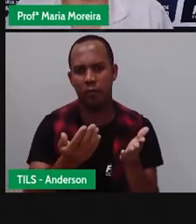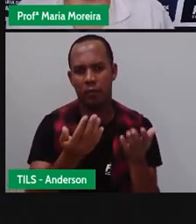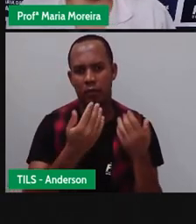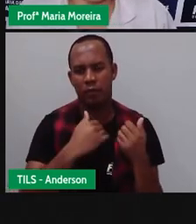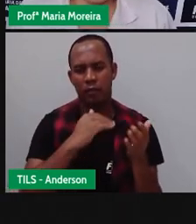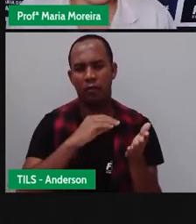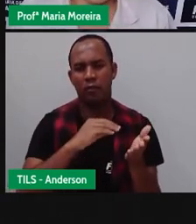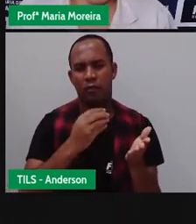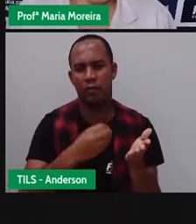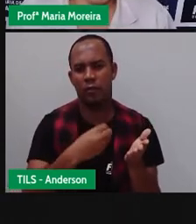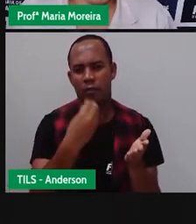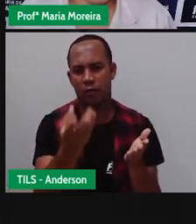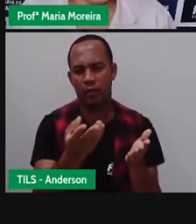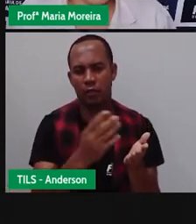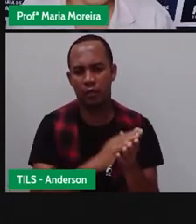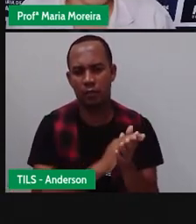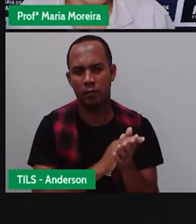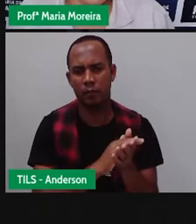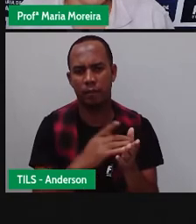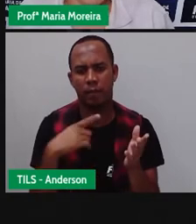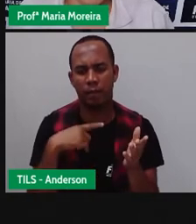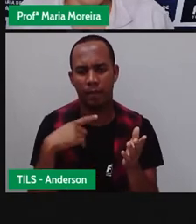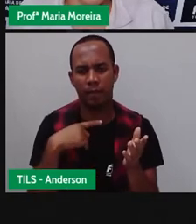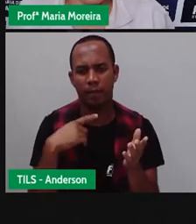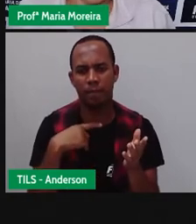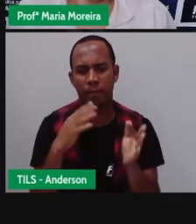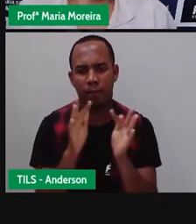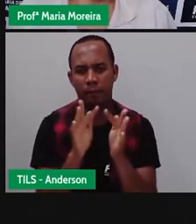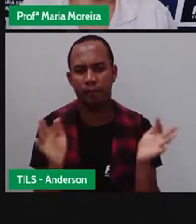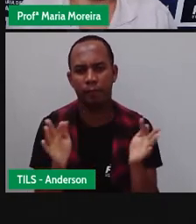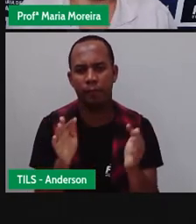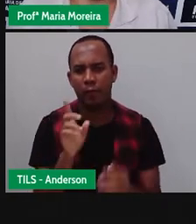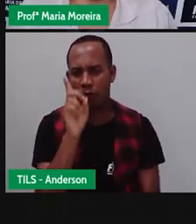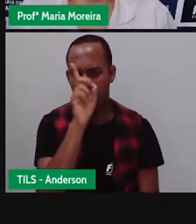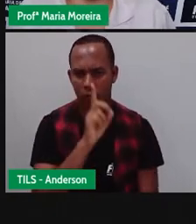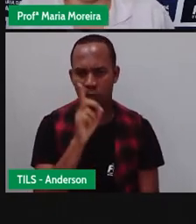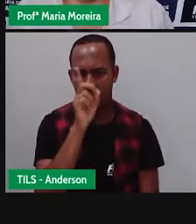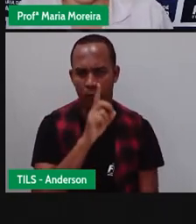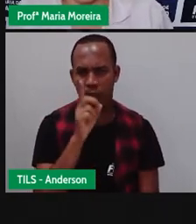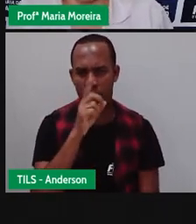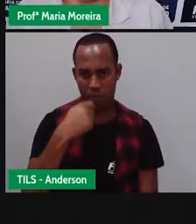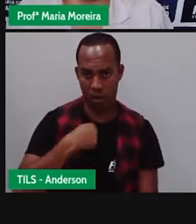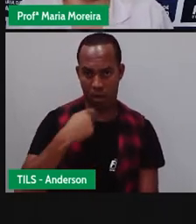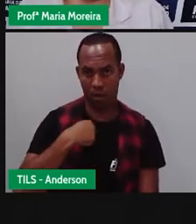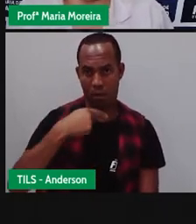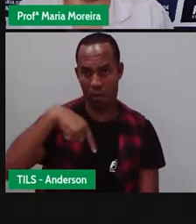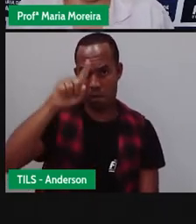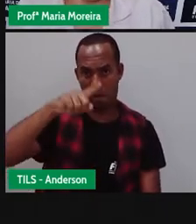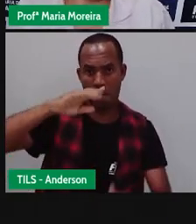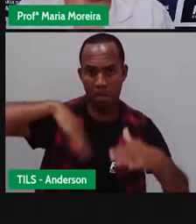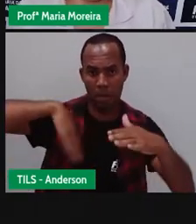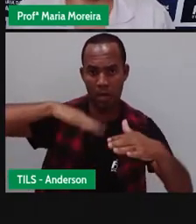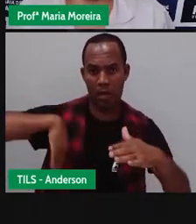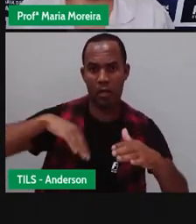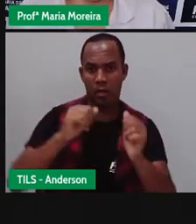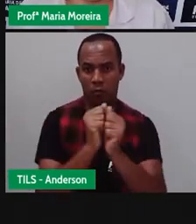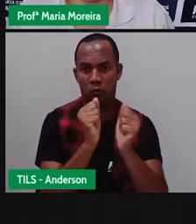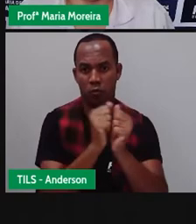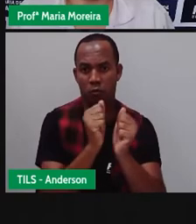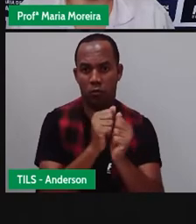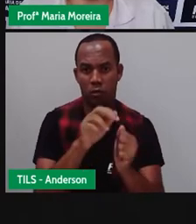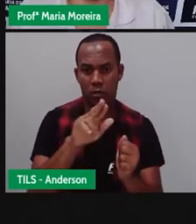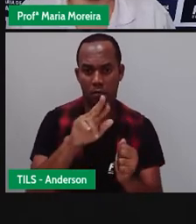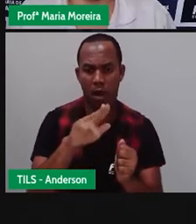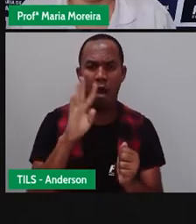o bilhete. E aí, vem a minha mensagem, que é uma mensagem curta. No domingo, vou à praia com minha irmã. Vai ser muito